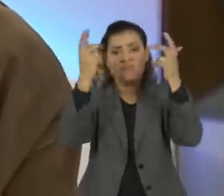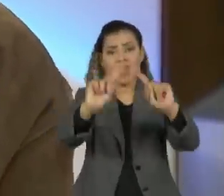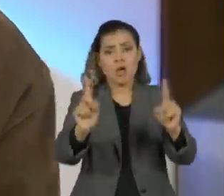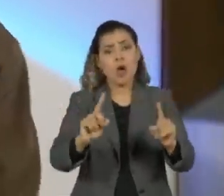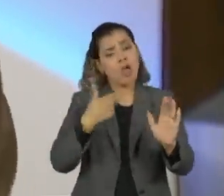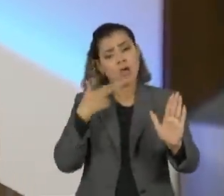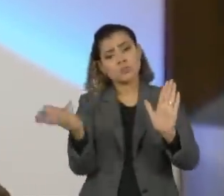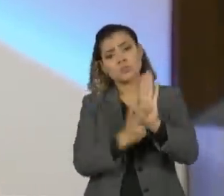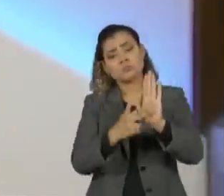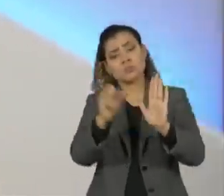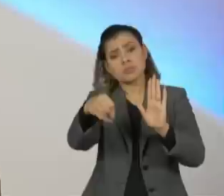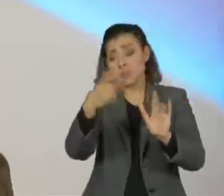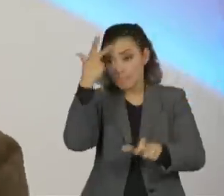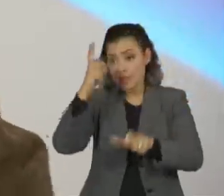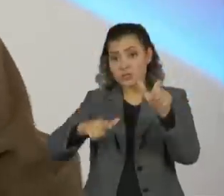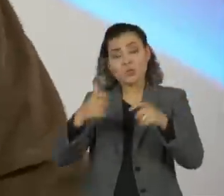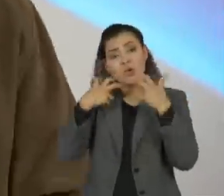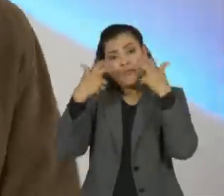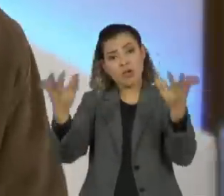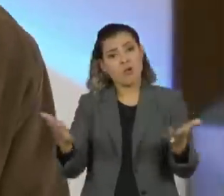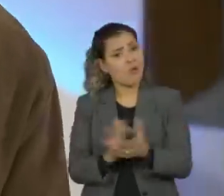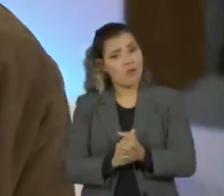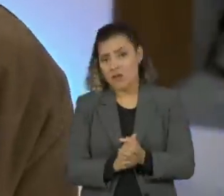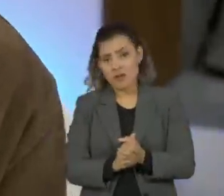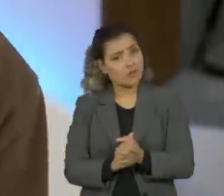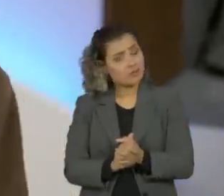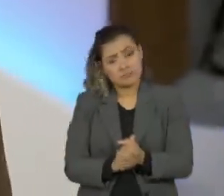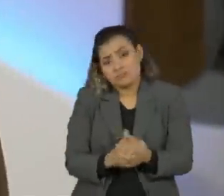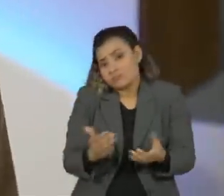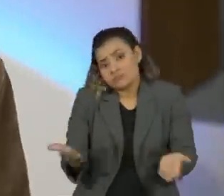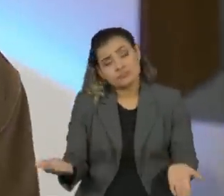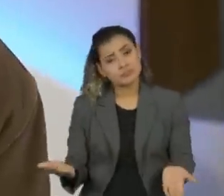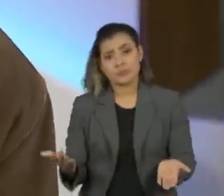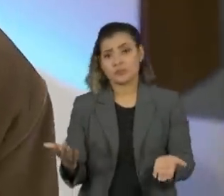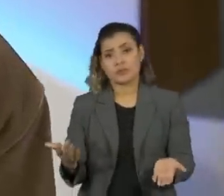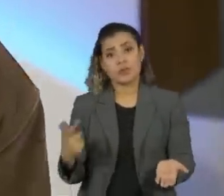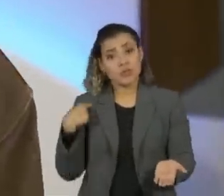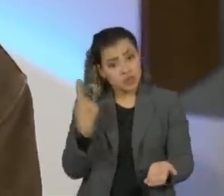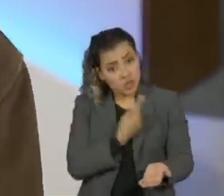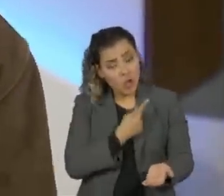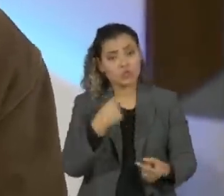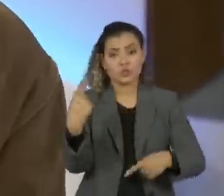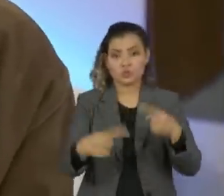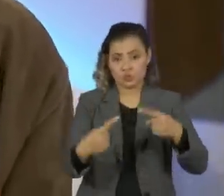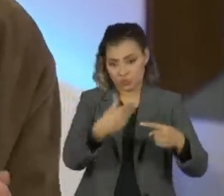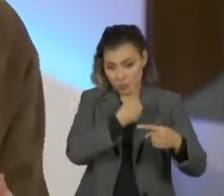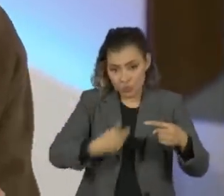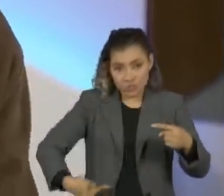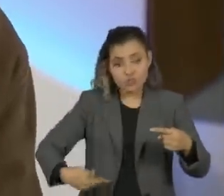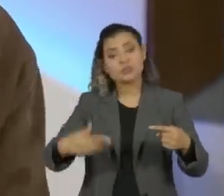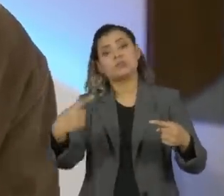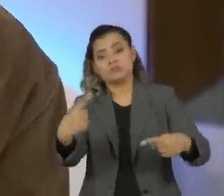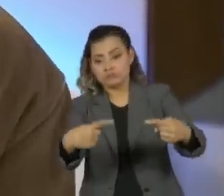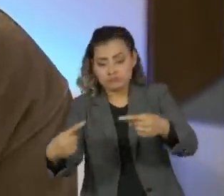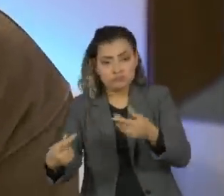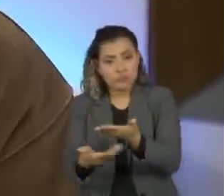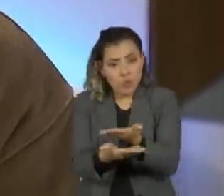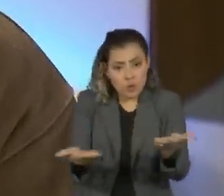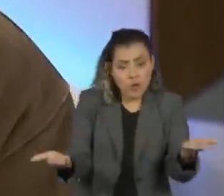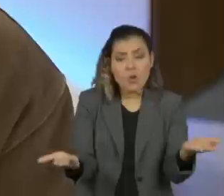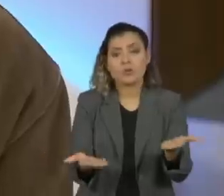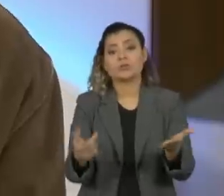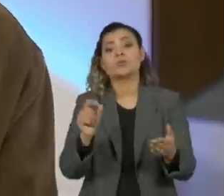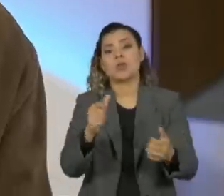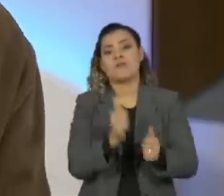tem pessoas que têm muito vergonha, eu acho que nosso substrato de discussão política, ele vem muito entre os